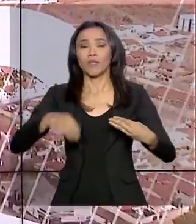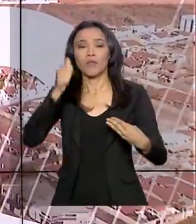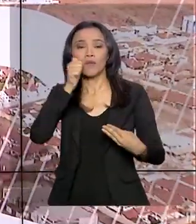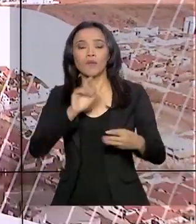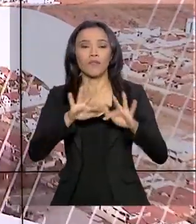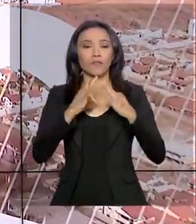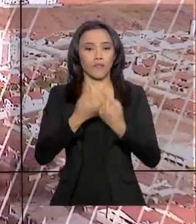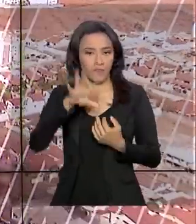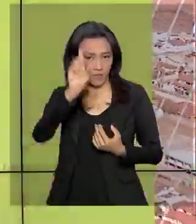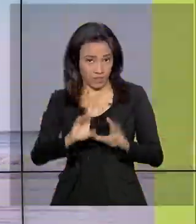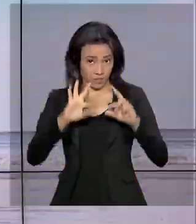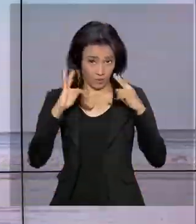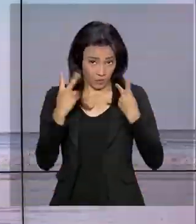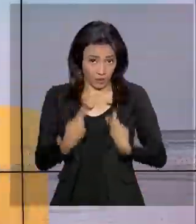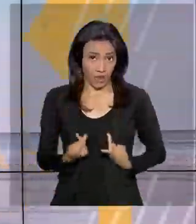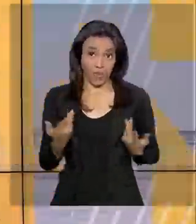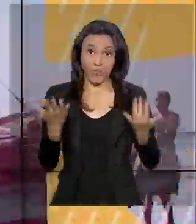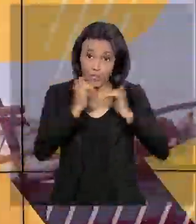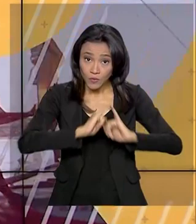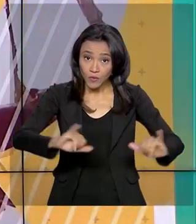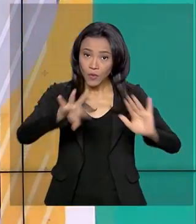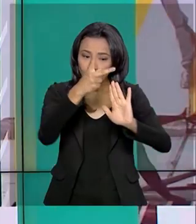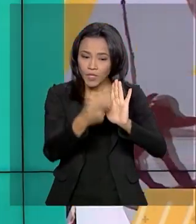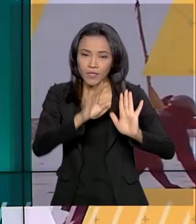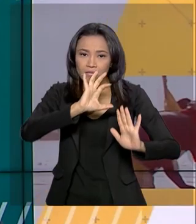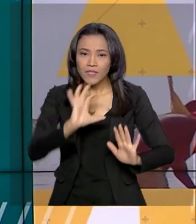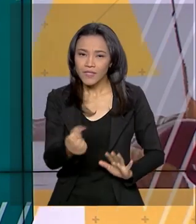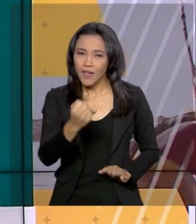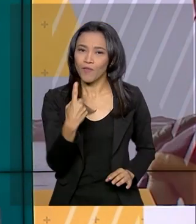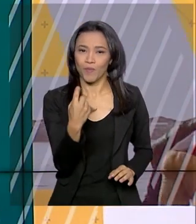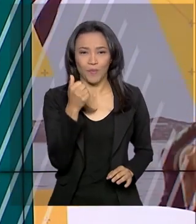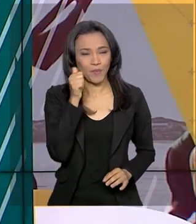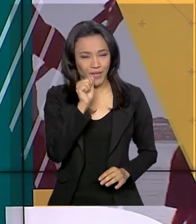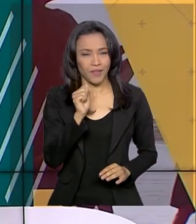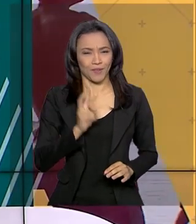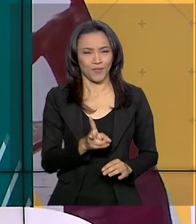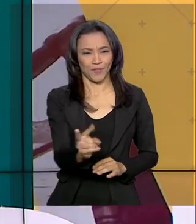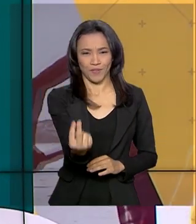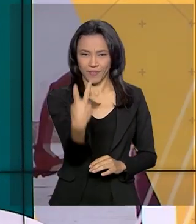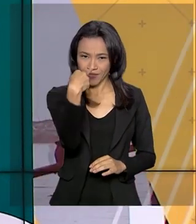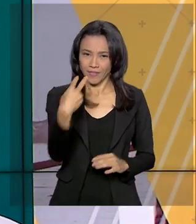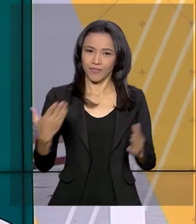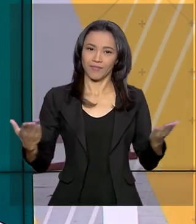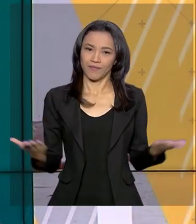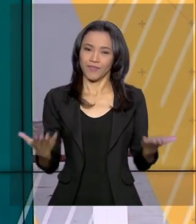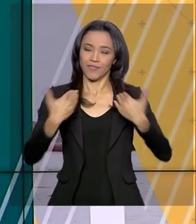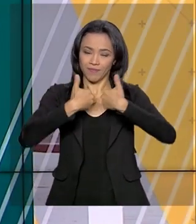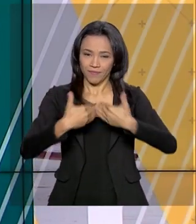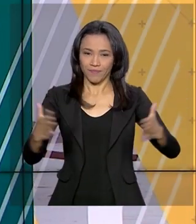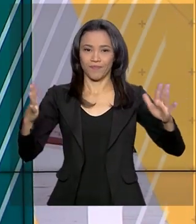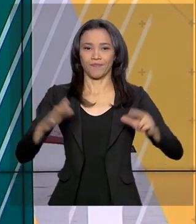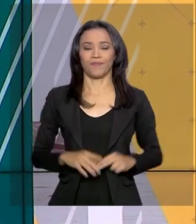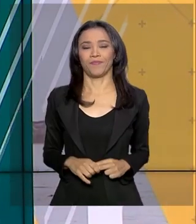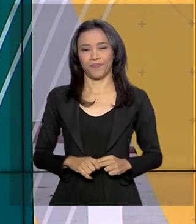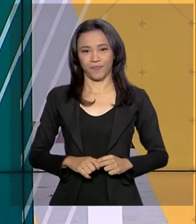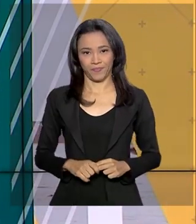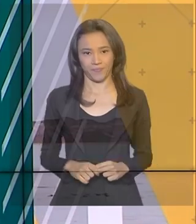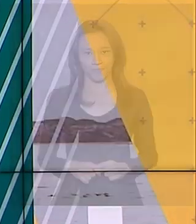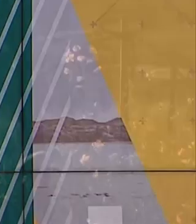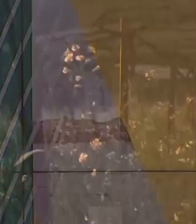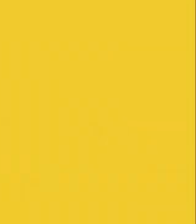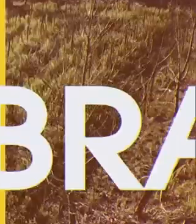e dos Direitos Humanos lança o projeto Salve uma Mulher. Fique com a gente, Brasil em Dia já está no ar.